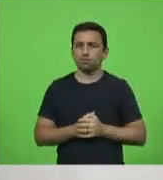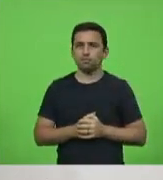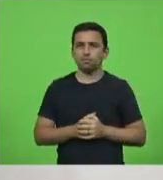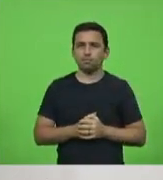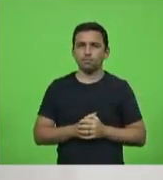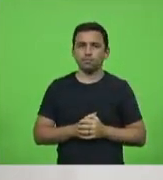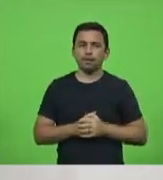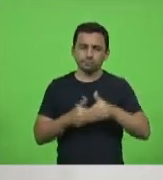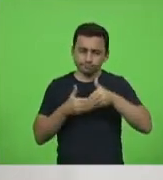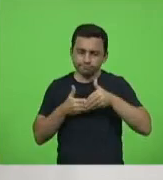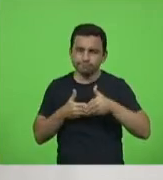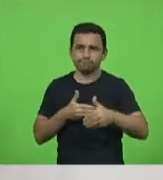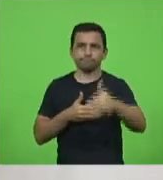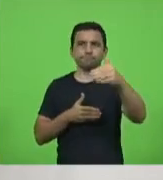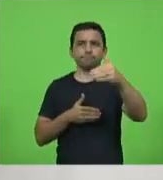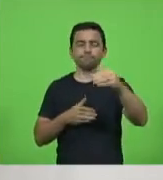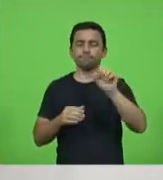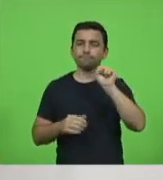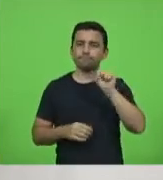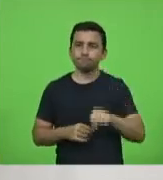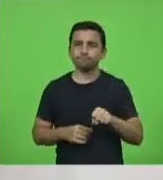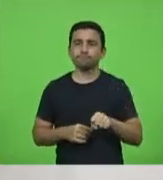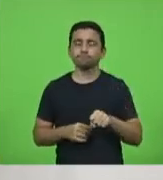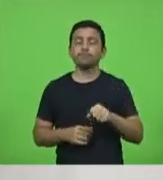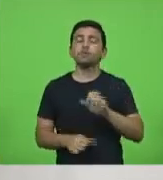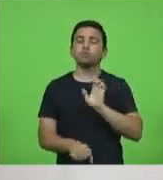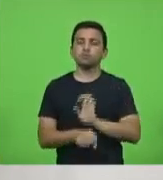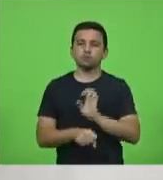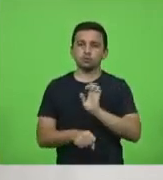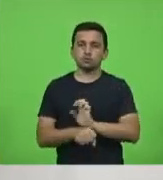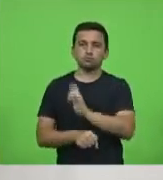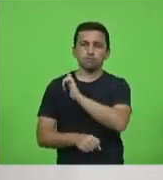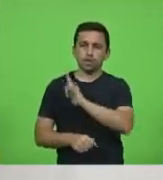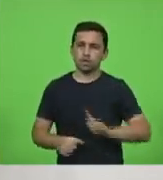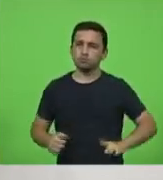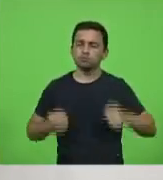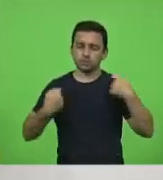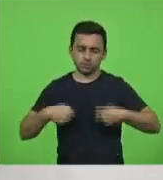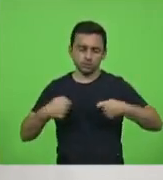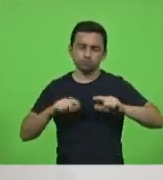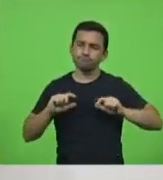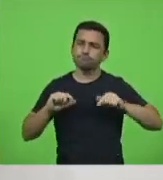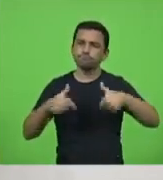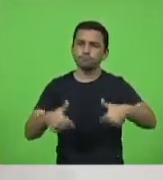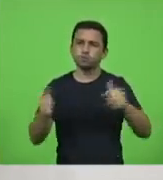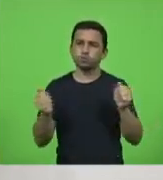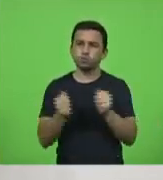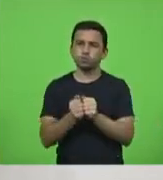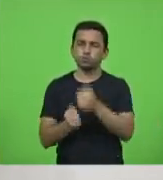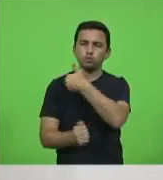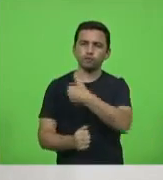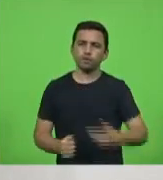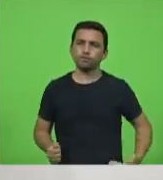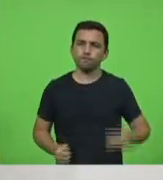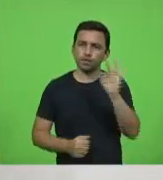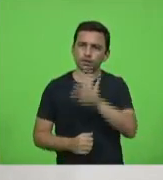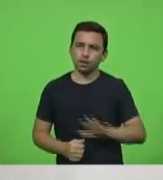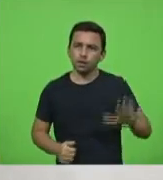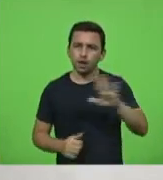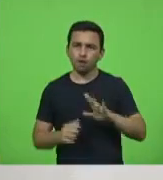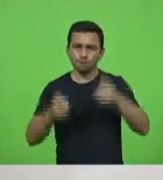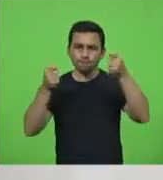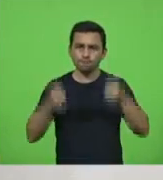Daqui por diante, sim, o Estado precisa se posicionar junto ao governo federal, com mais firmeza, para que a